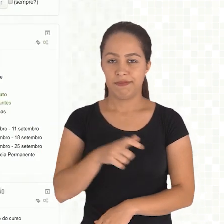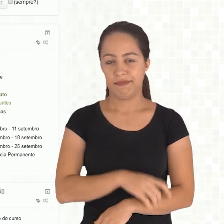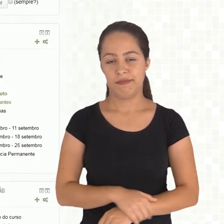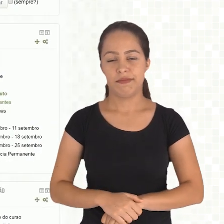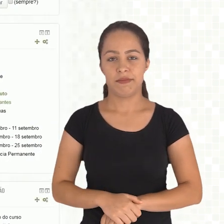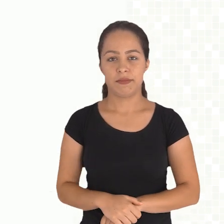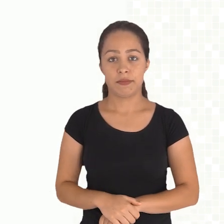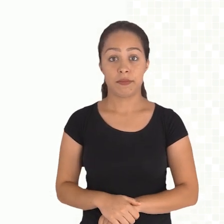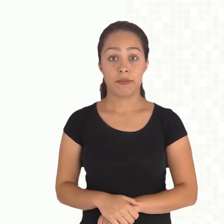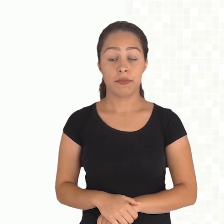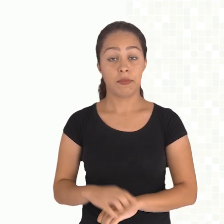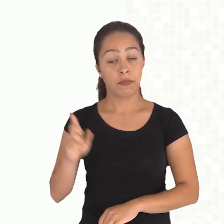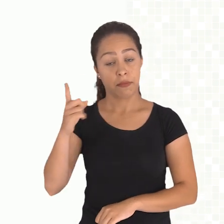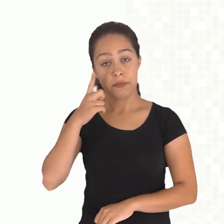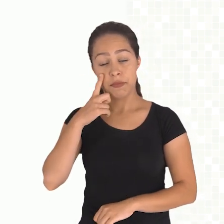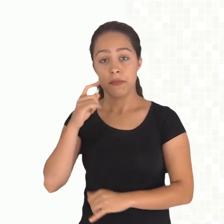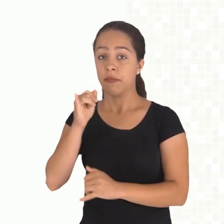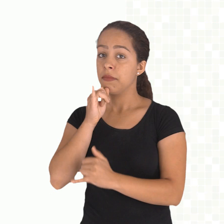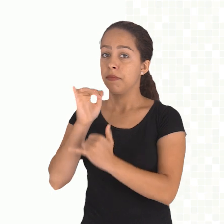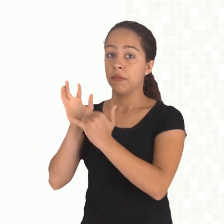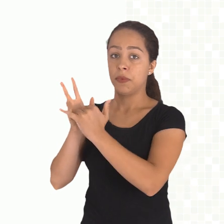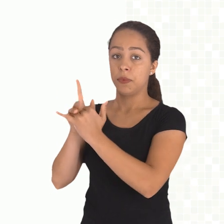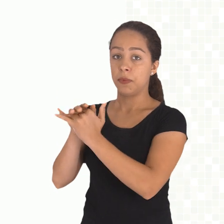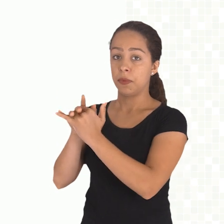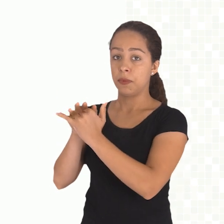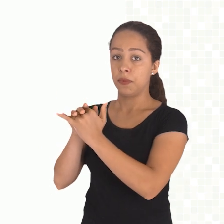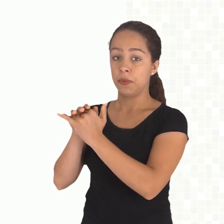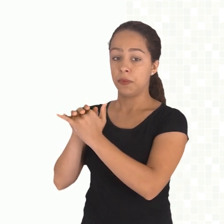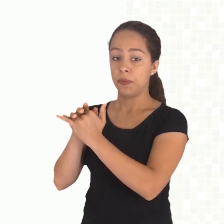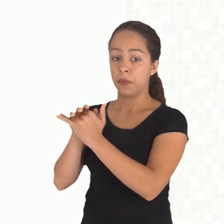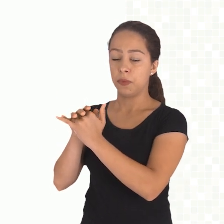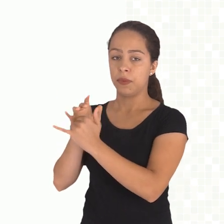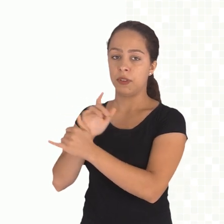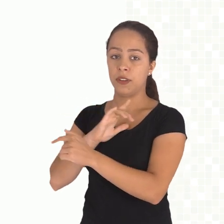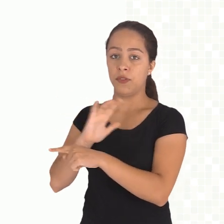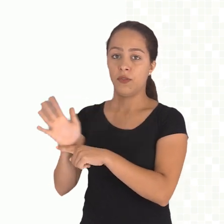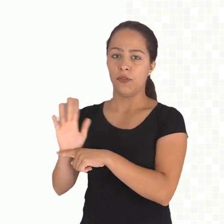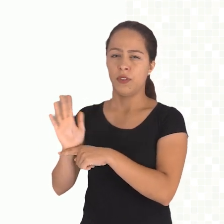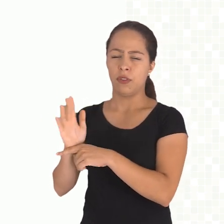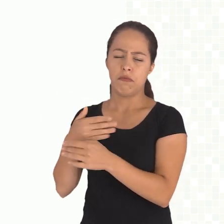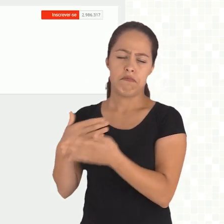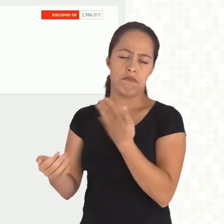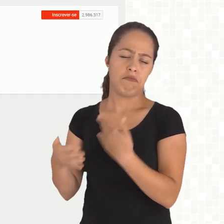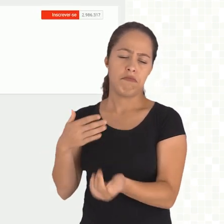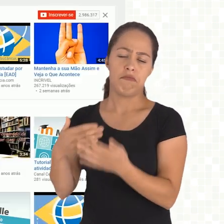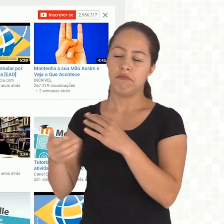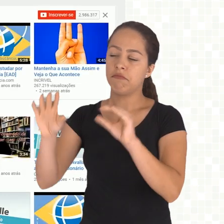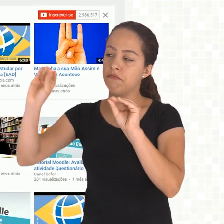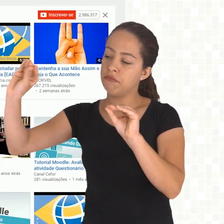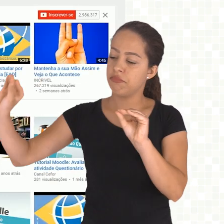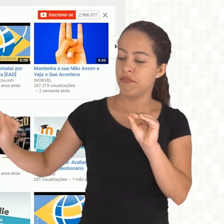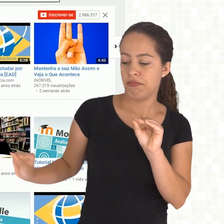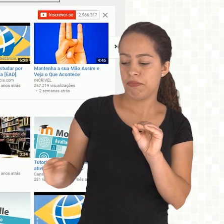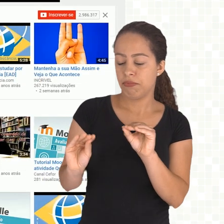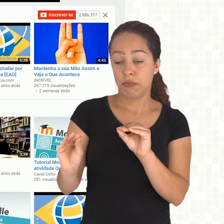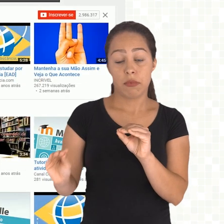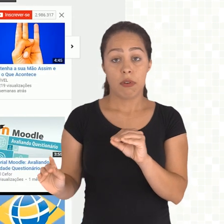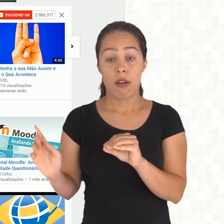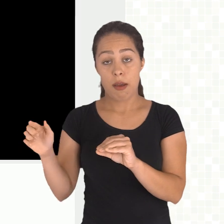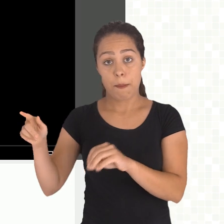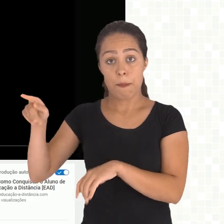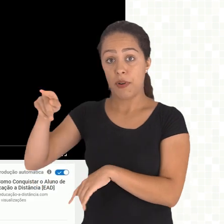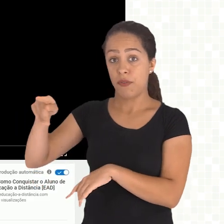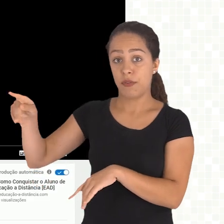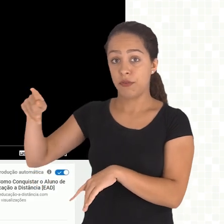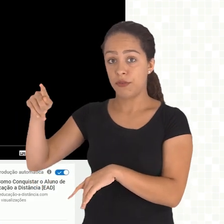um novo rótulo, vamos lá no YouTube. Quero mostrar para você como pegar um vídeo qualquer, tá certo? Aqui, por exemplo, este